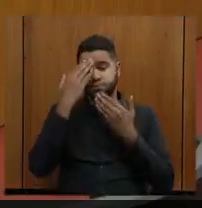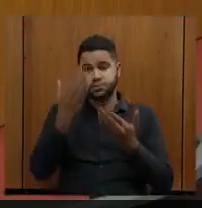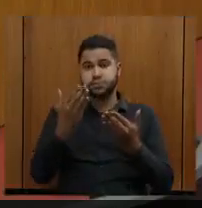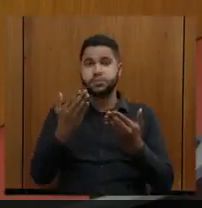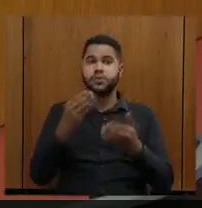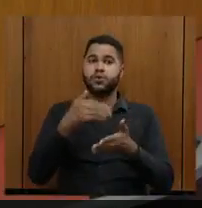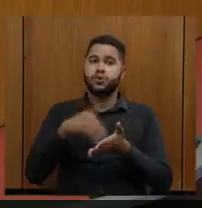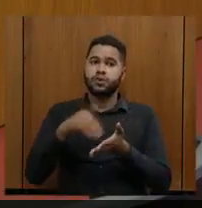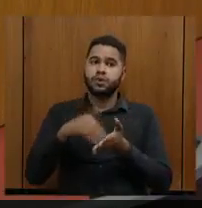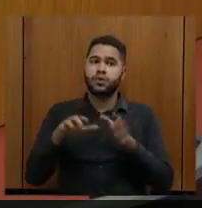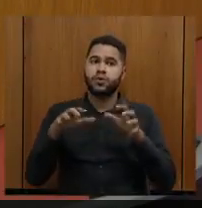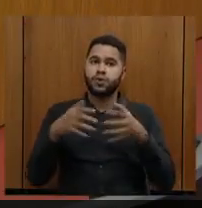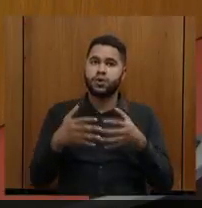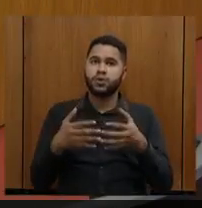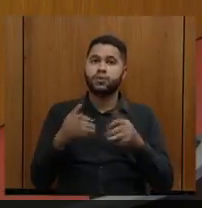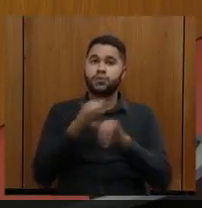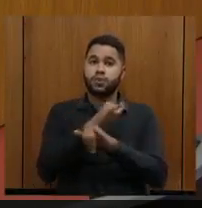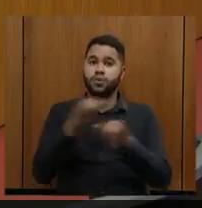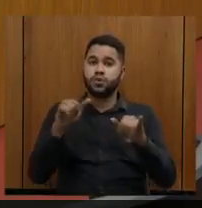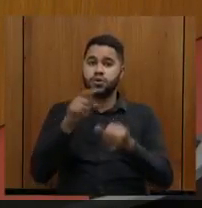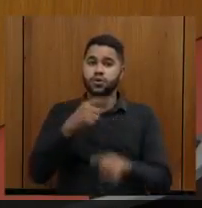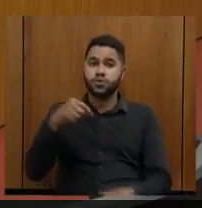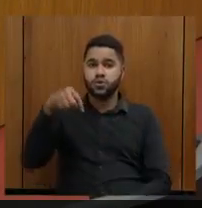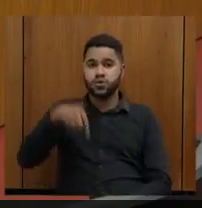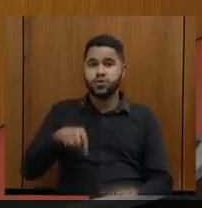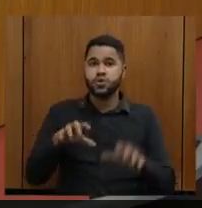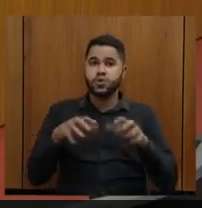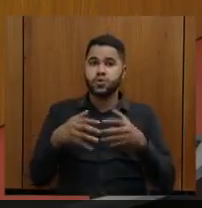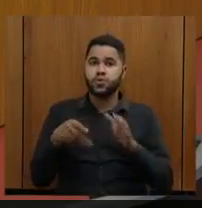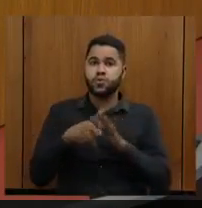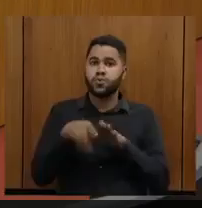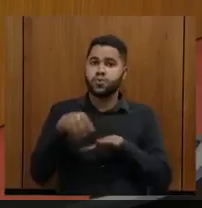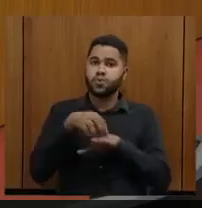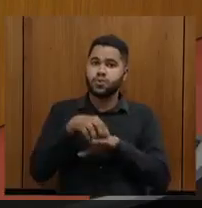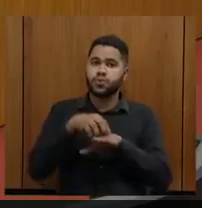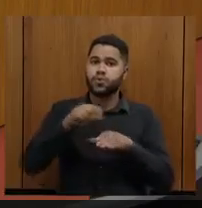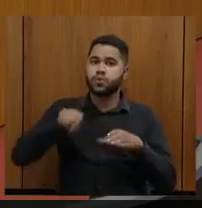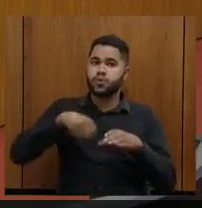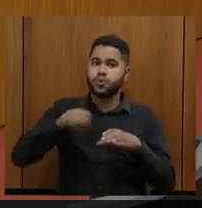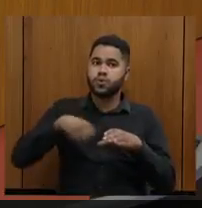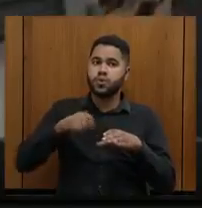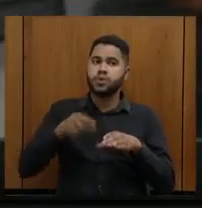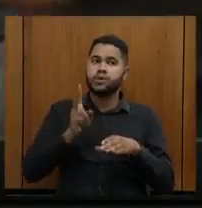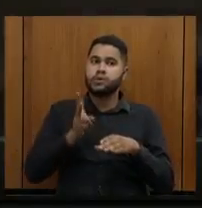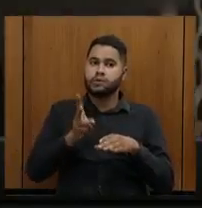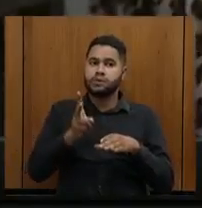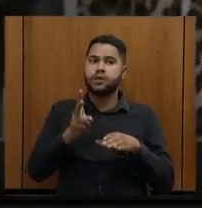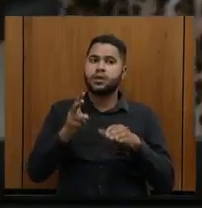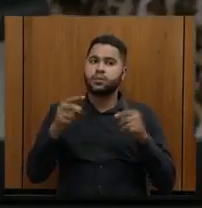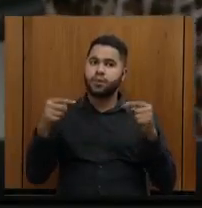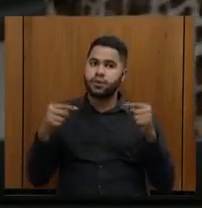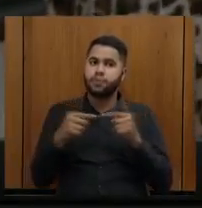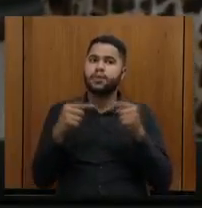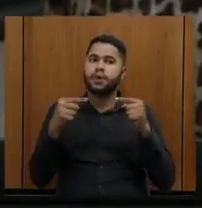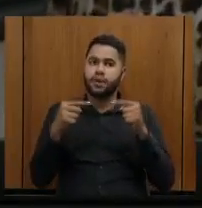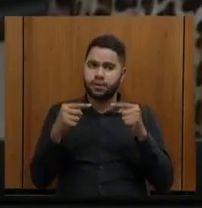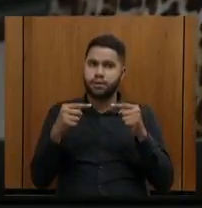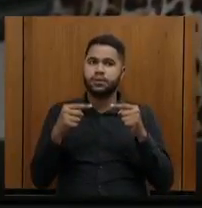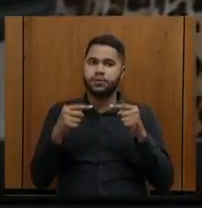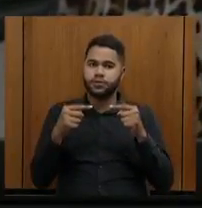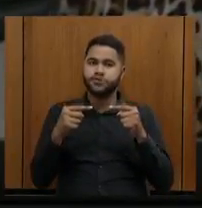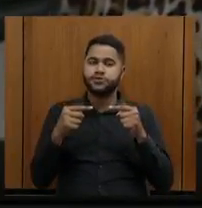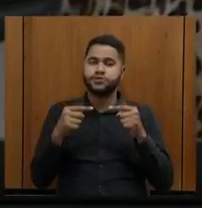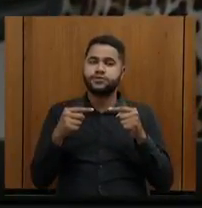equipe, dizer que nós aqui da Comissão de Turismo e Gastronomia estamos sempre aí alinhados para poder levar o